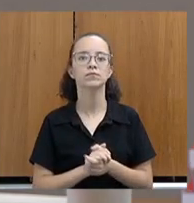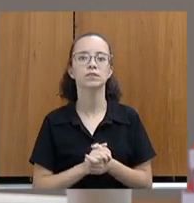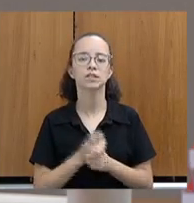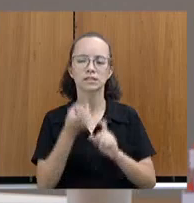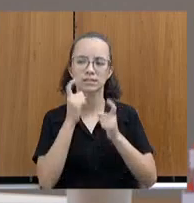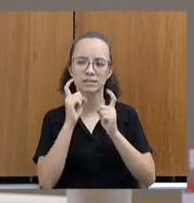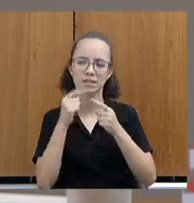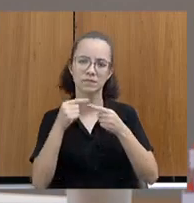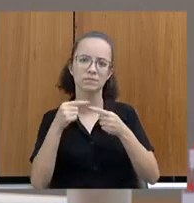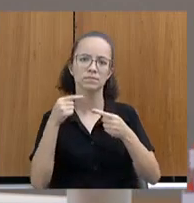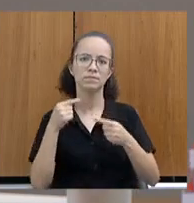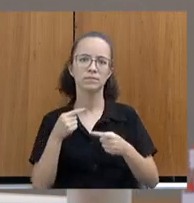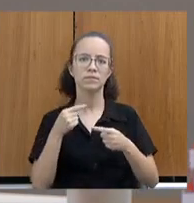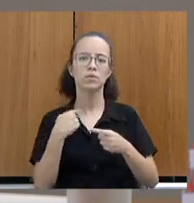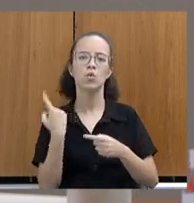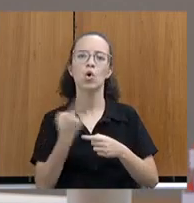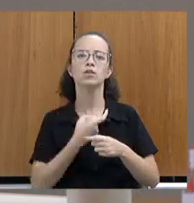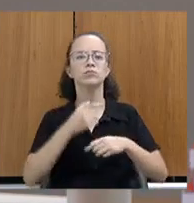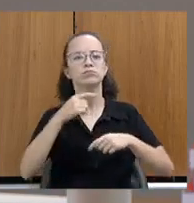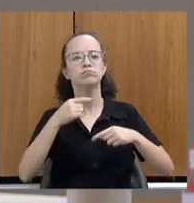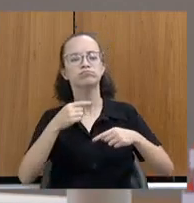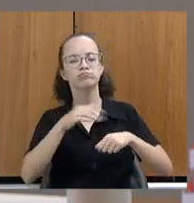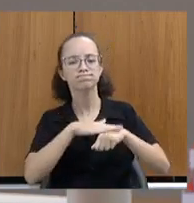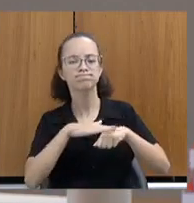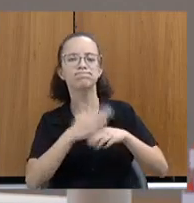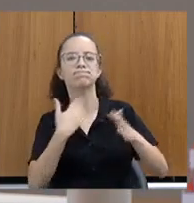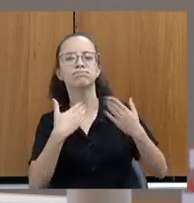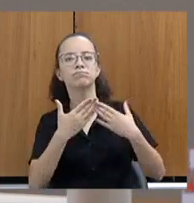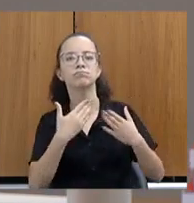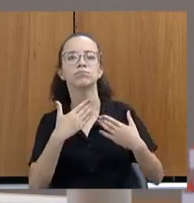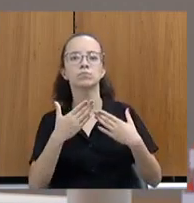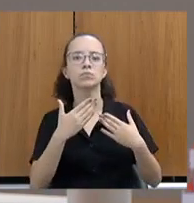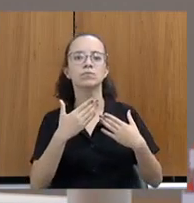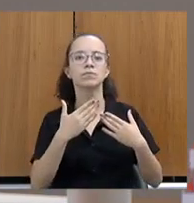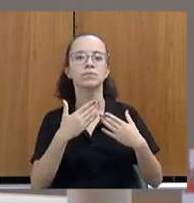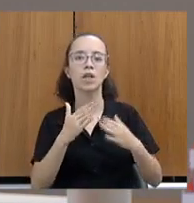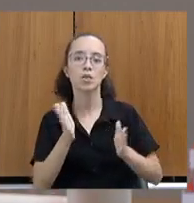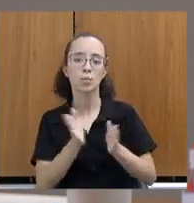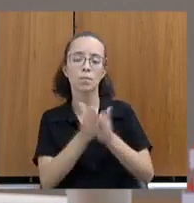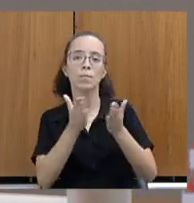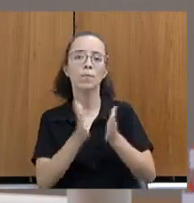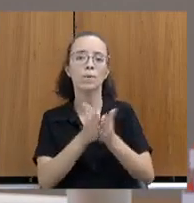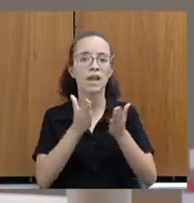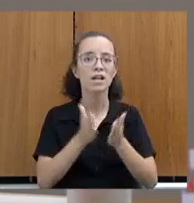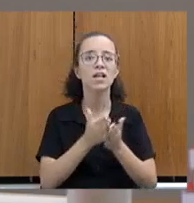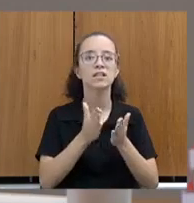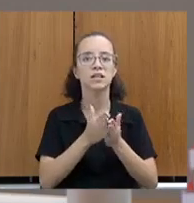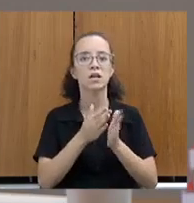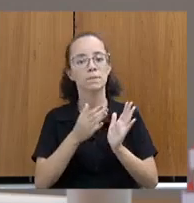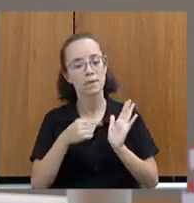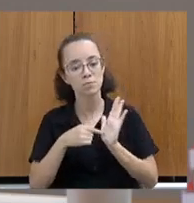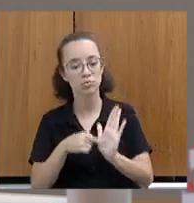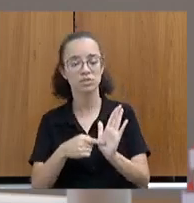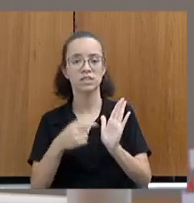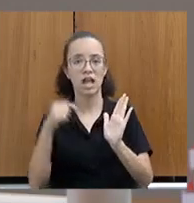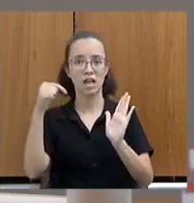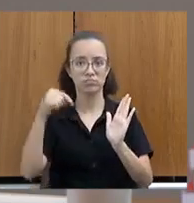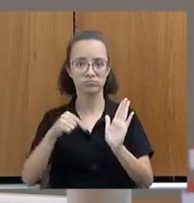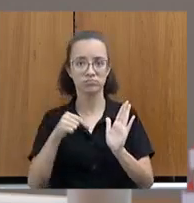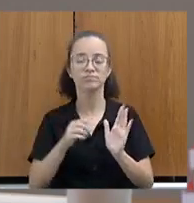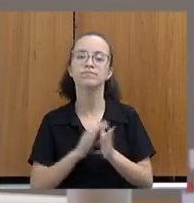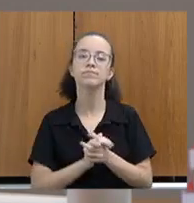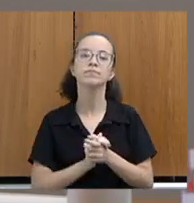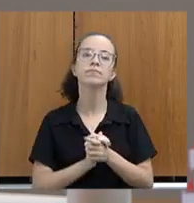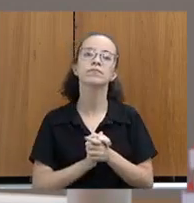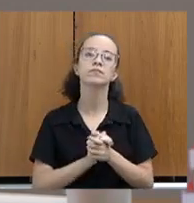reunião semana passada de uma minuta já de pobreza... do regulamento da pobreza mensual para começar a levar para essa reunião. E, quanto à